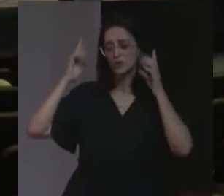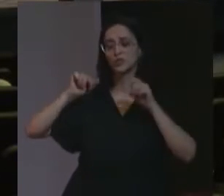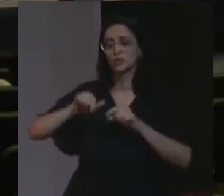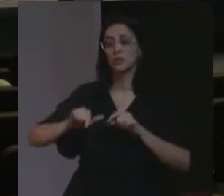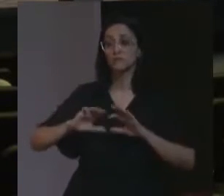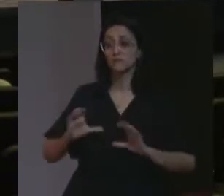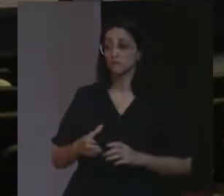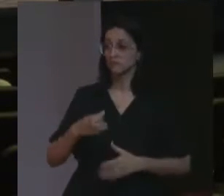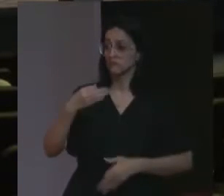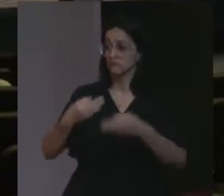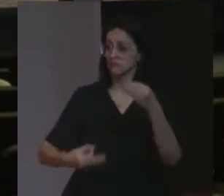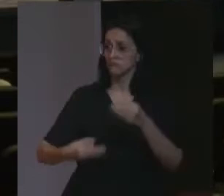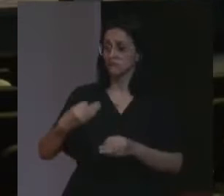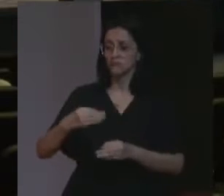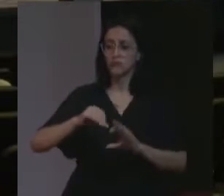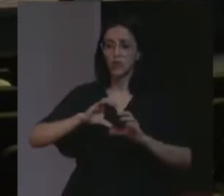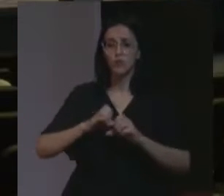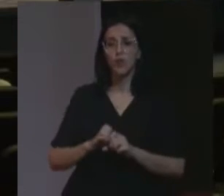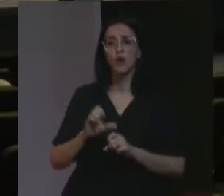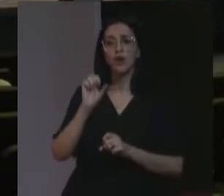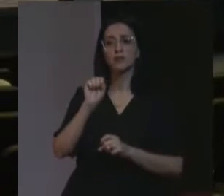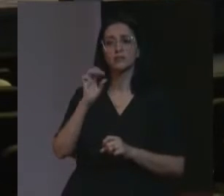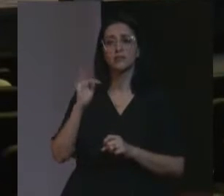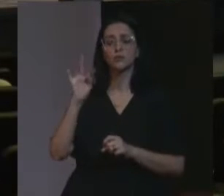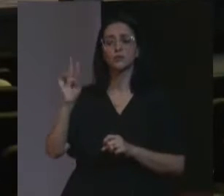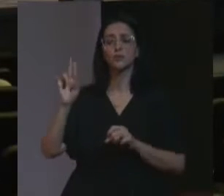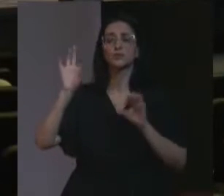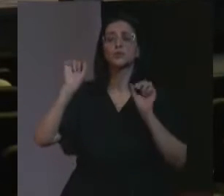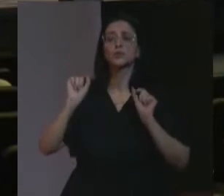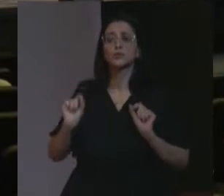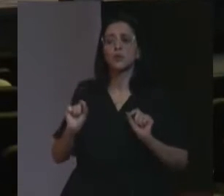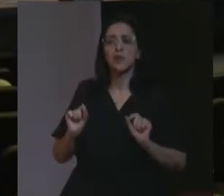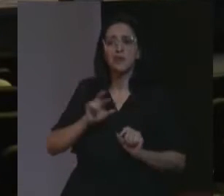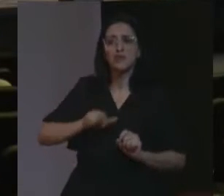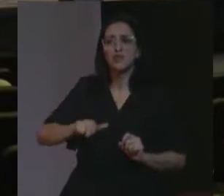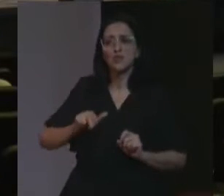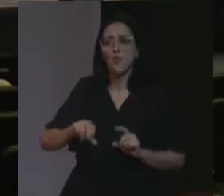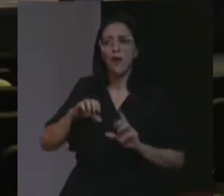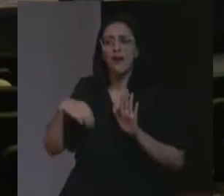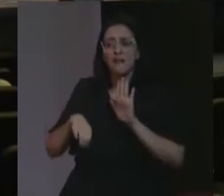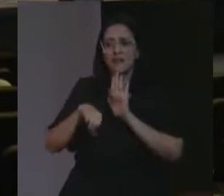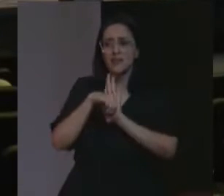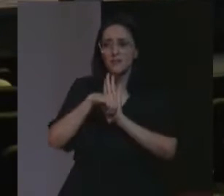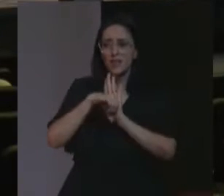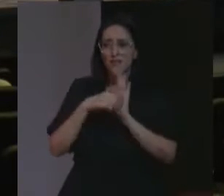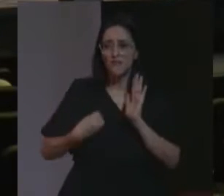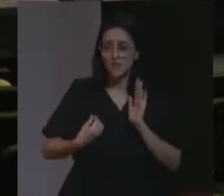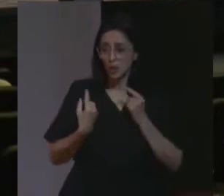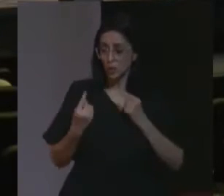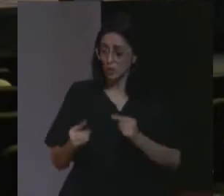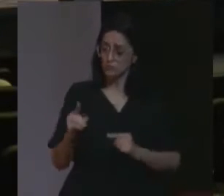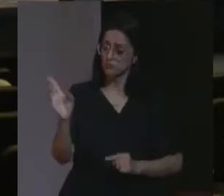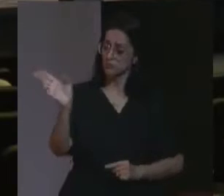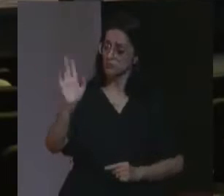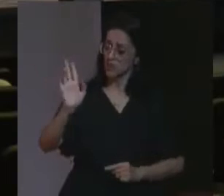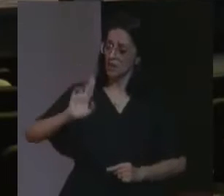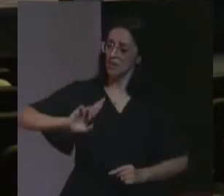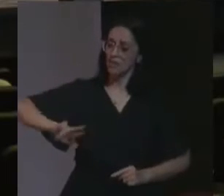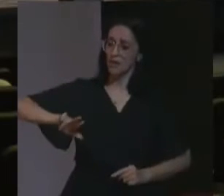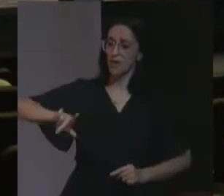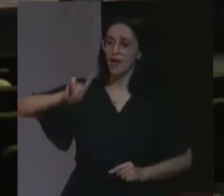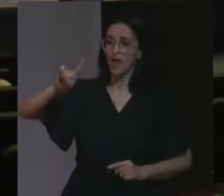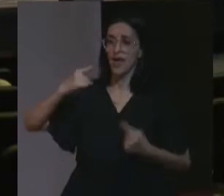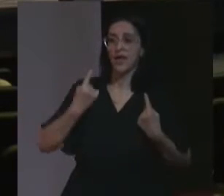o Supremo Tribunal a dizer que não se trata de um crime contra a vida, se trata de um crime